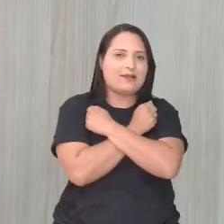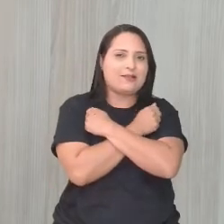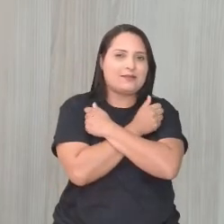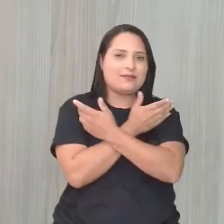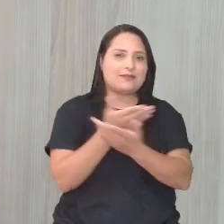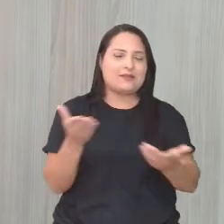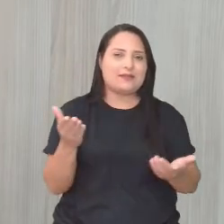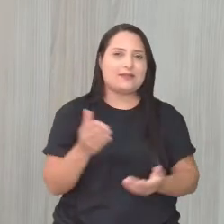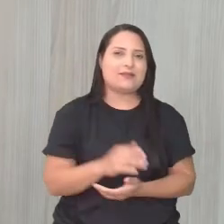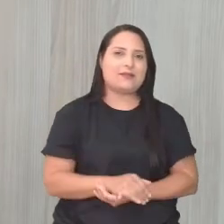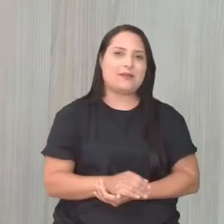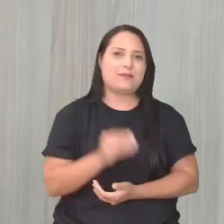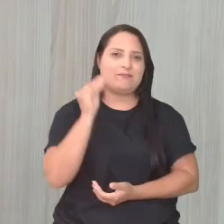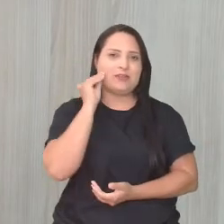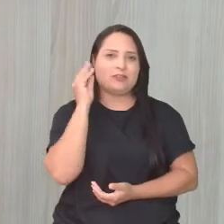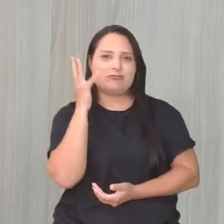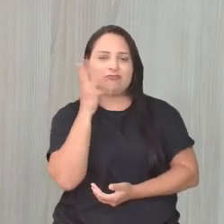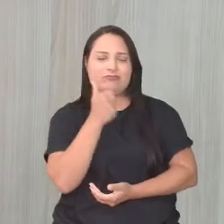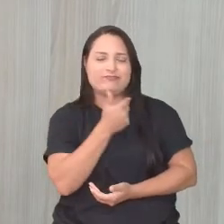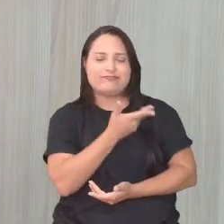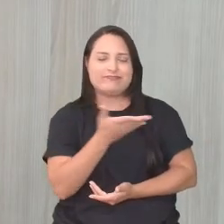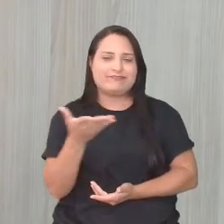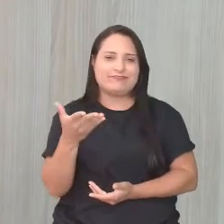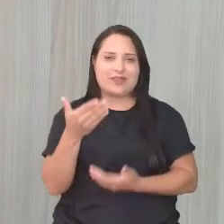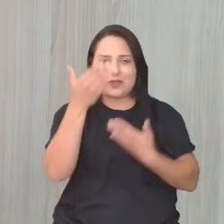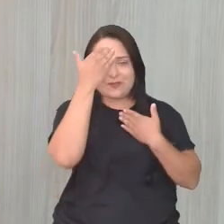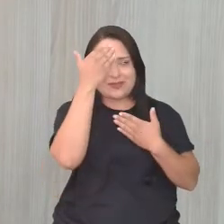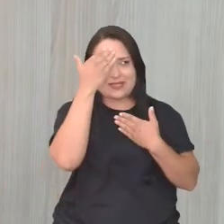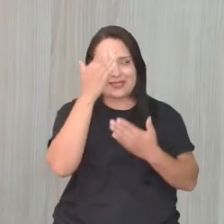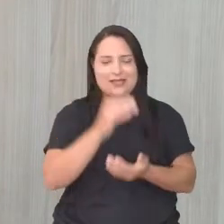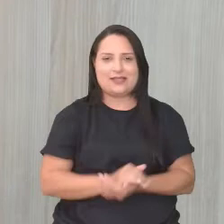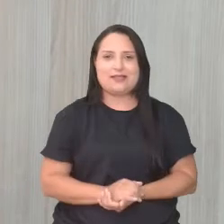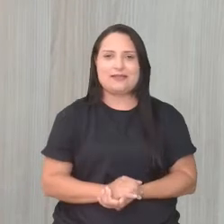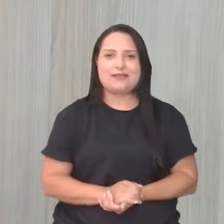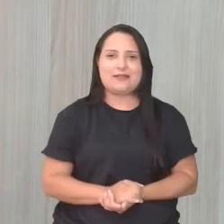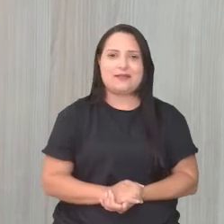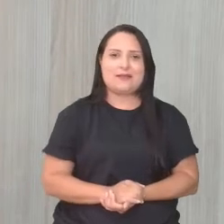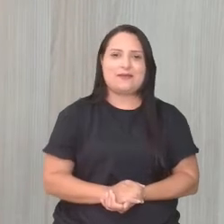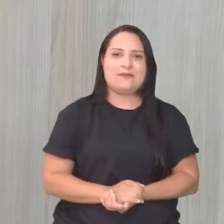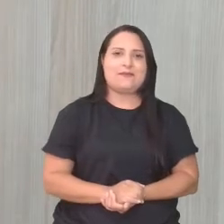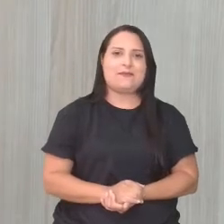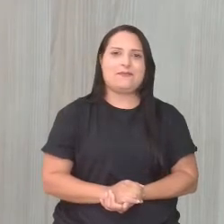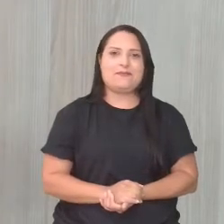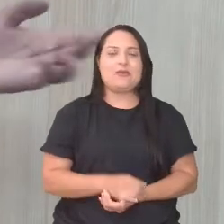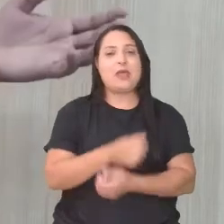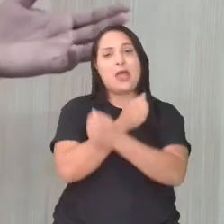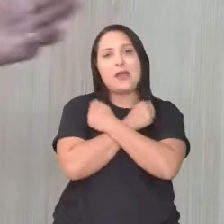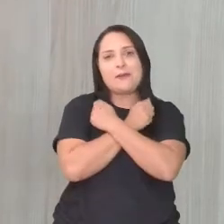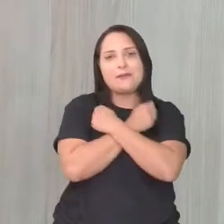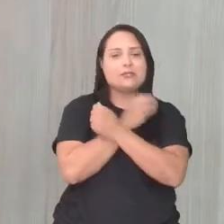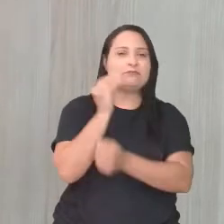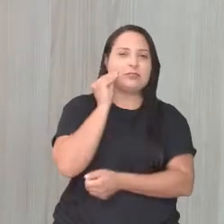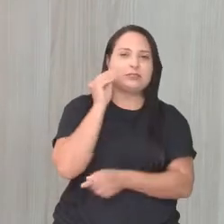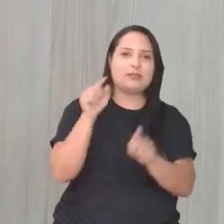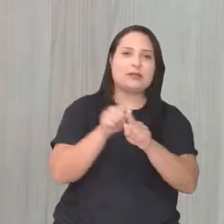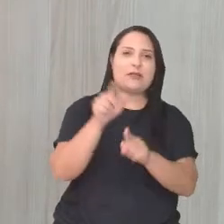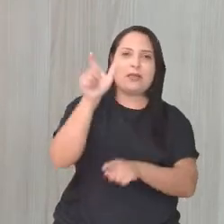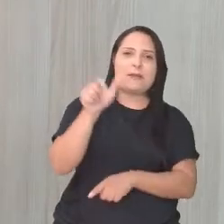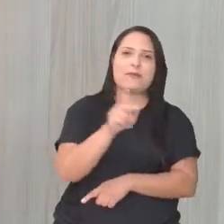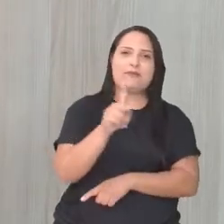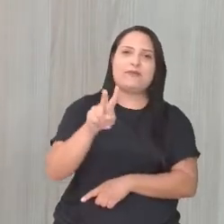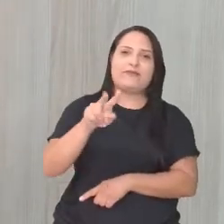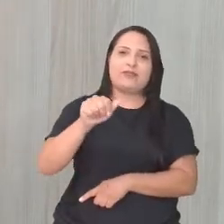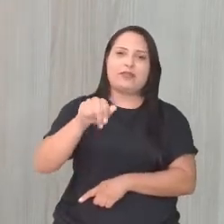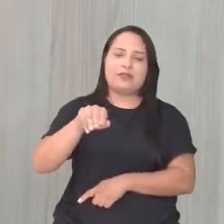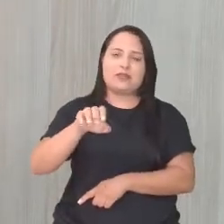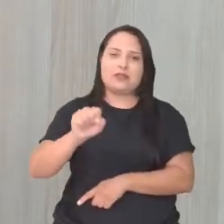aí para o Rostinho Lindo, um beijo para ele. Opa, agradeço, viu? Deixa um abraço também, um beijo aí, professora Vanessa, por que não, né? Estamos juntos,